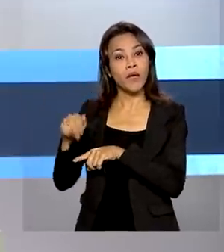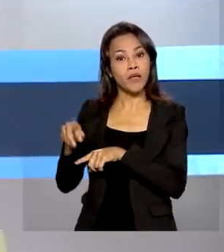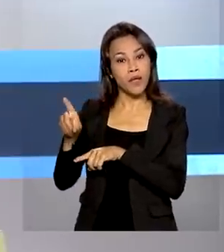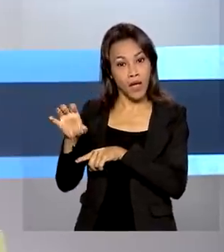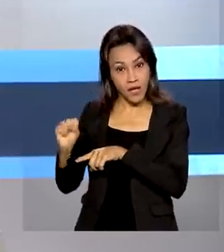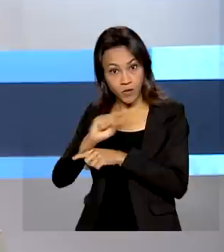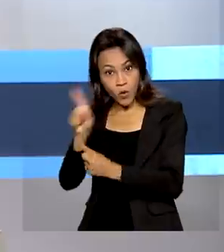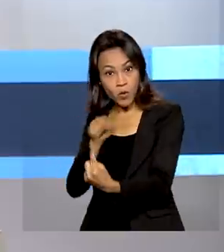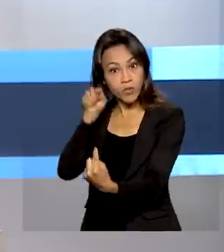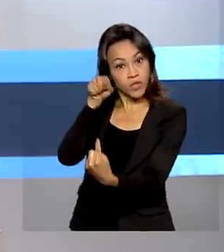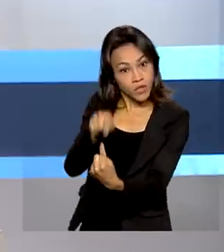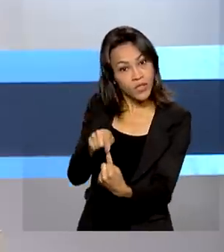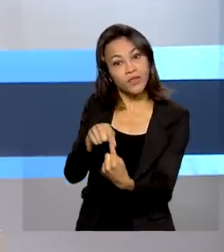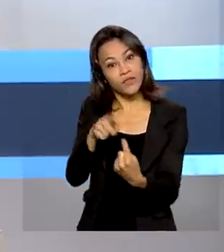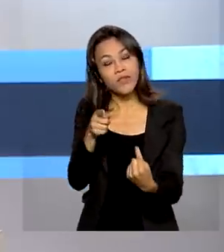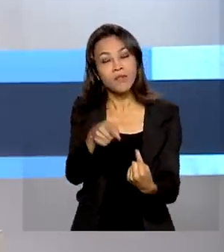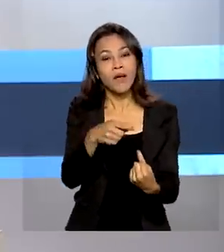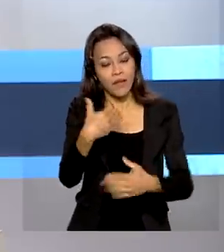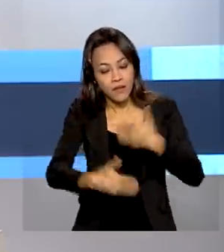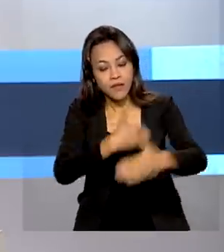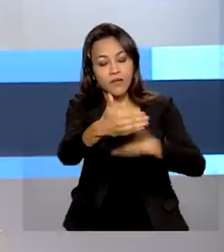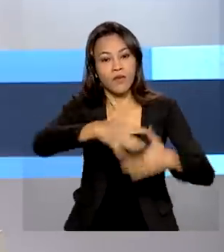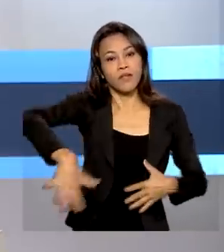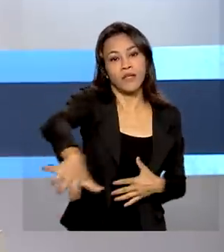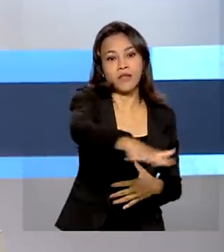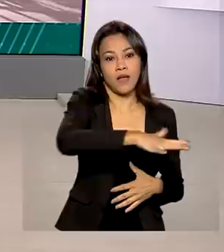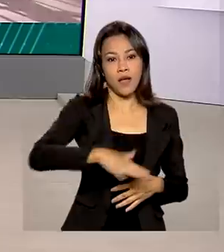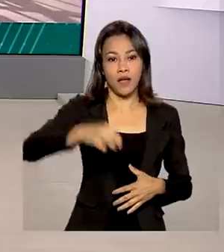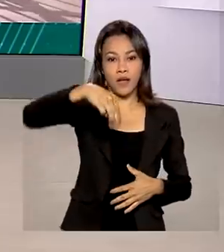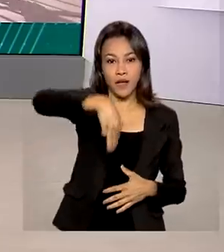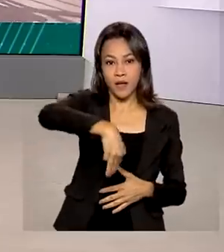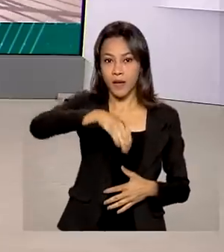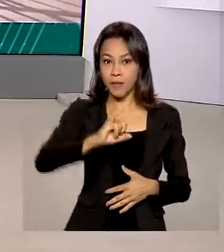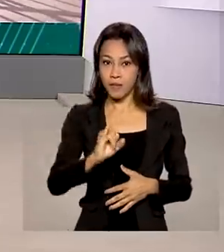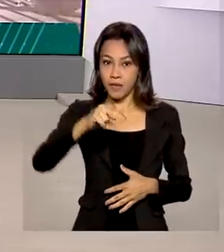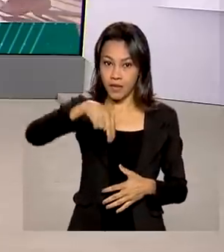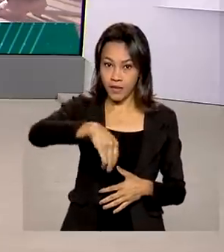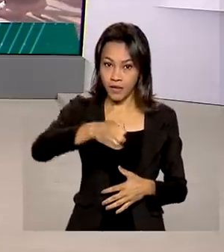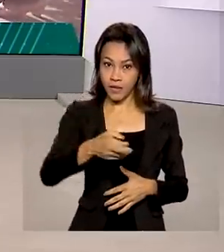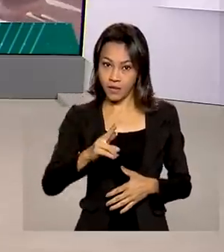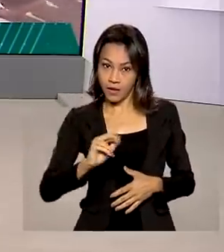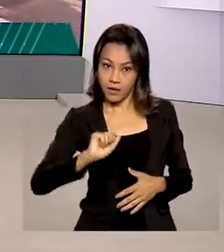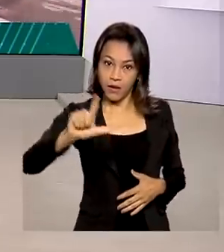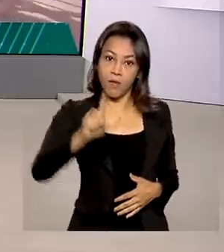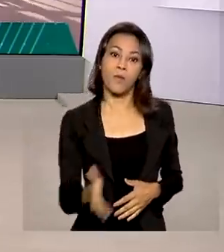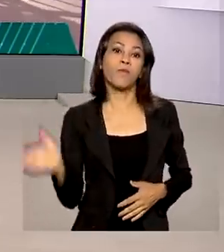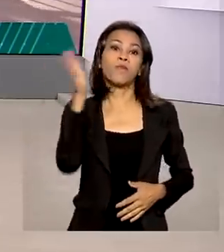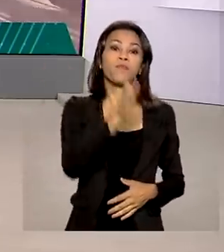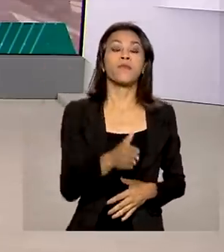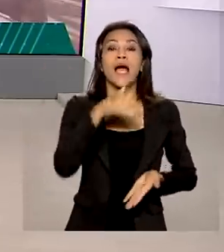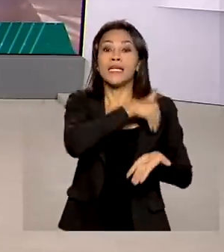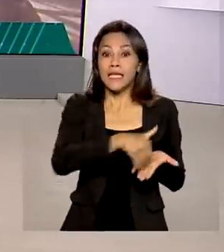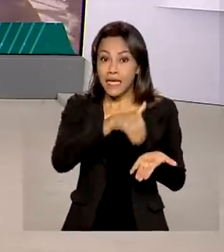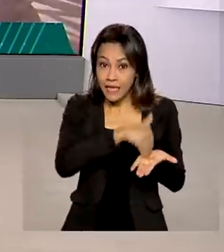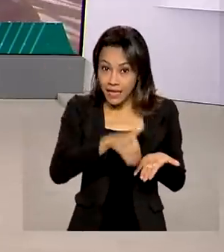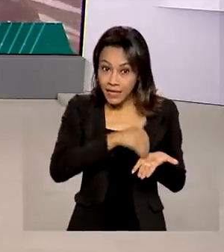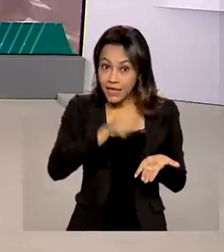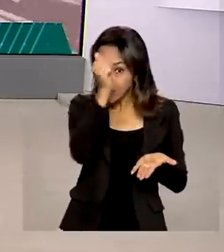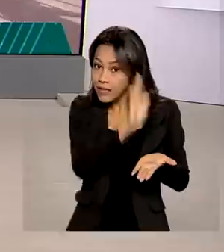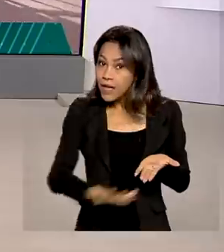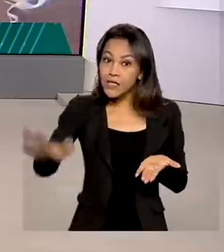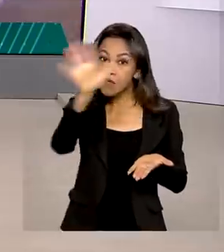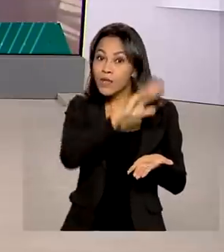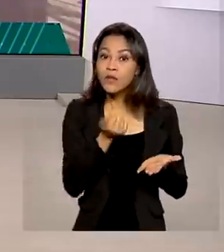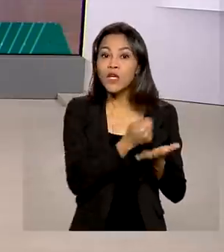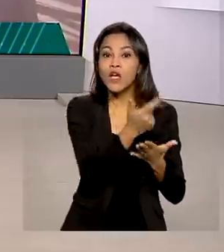ações voltadas ao desenvolvimento da área mineral. A Secretaria Nacional do Consumidor lançou um guia para orientar